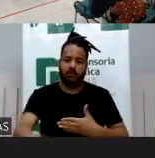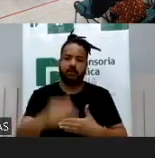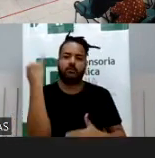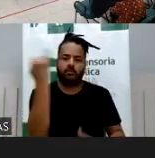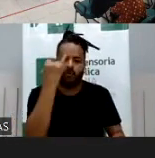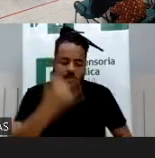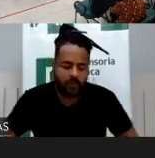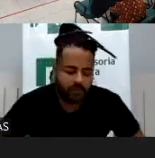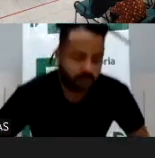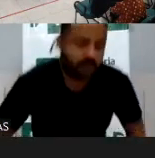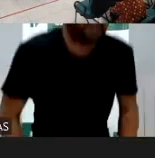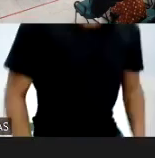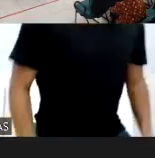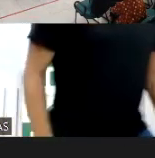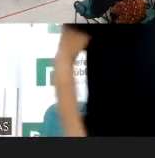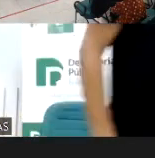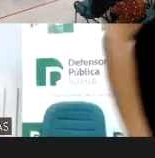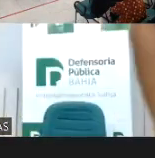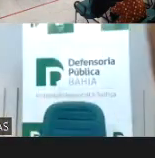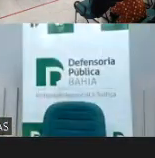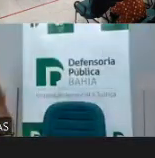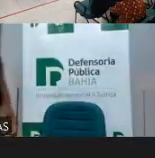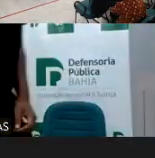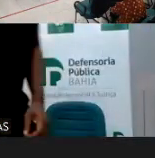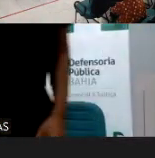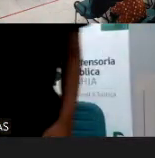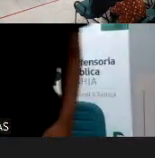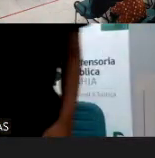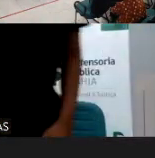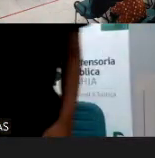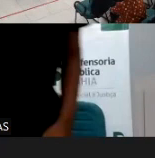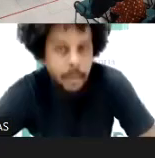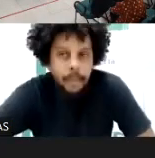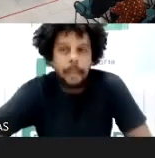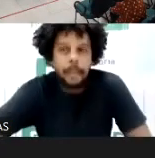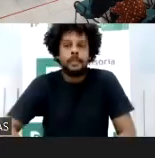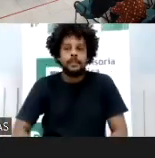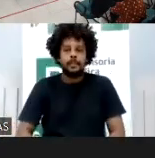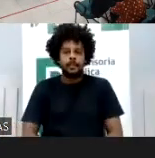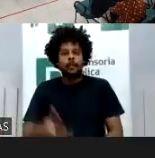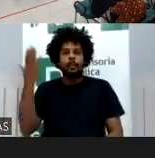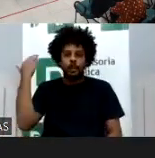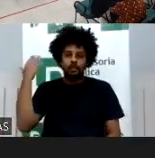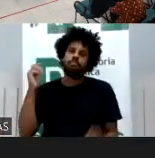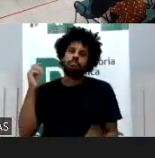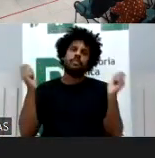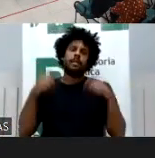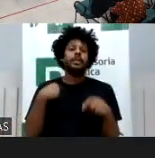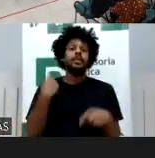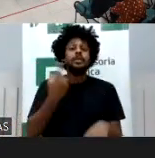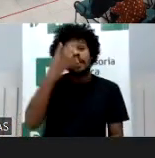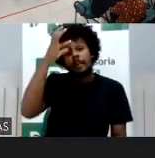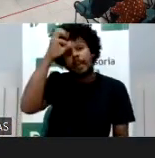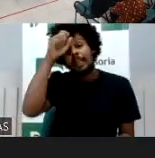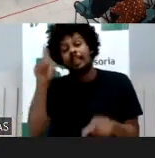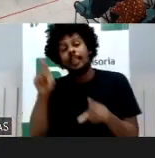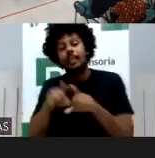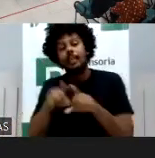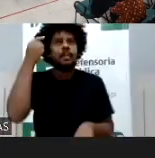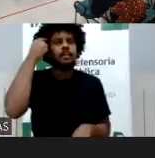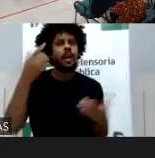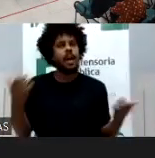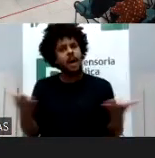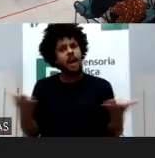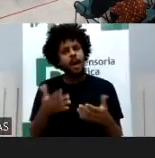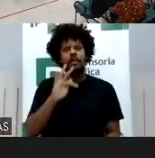o passado tem coisas ótimas e coisas péssimas e é um lugar para a gente aprender e tentar fazer um presente, um futuro, né? Melhor naquilo que